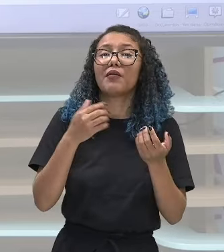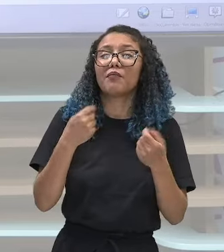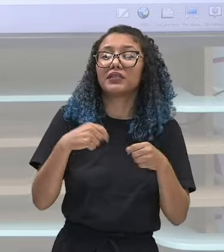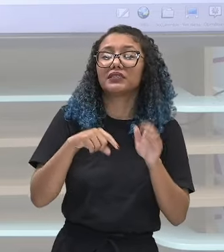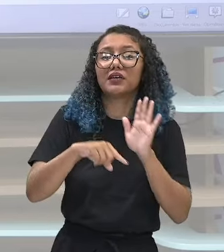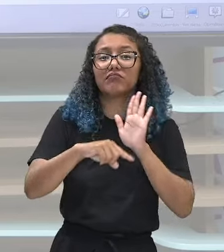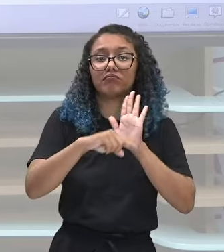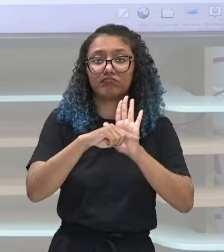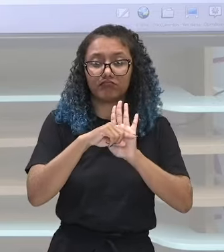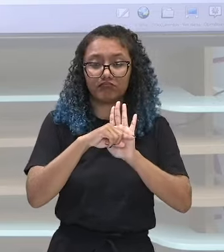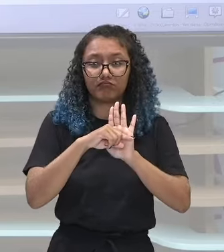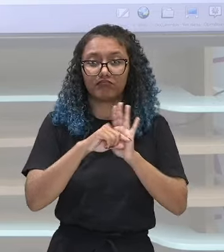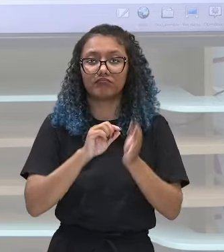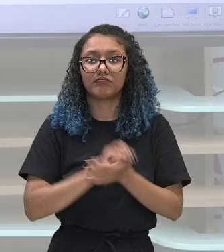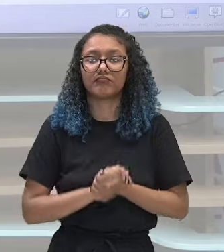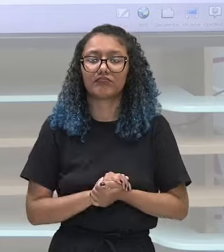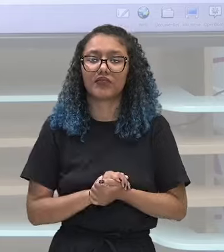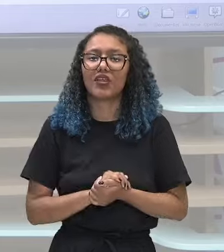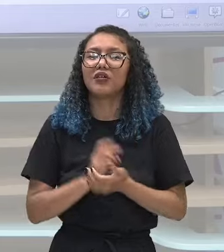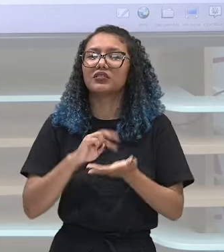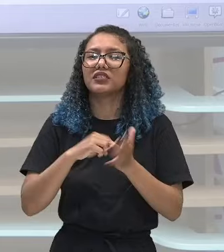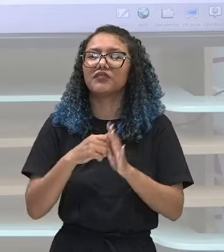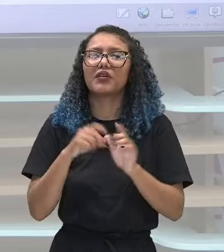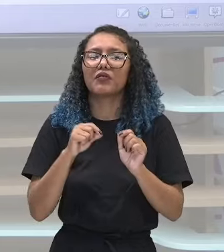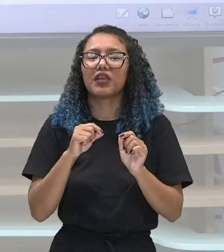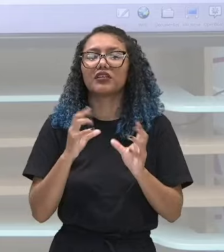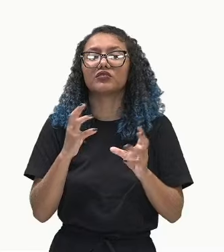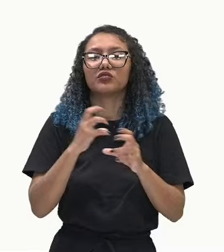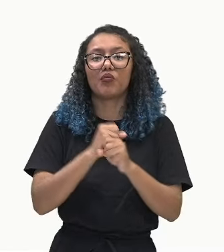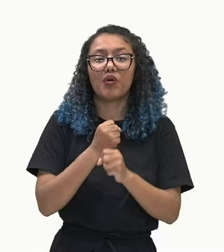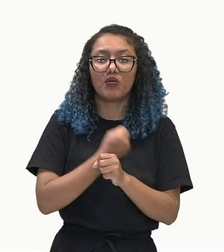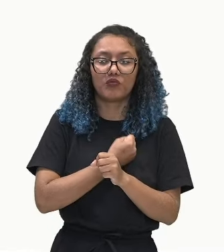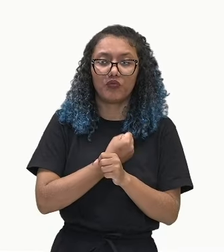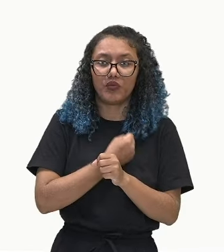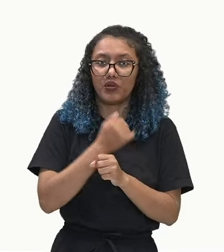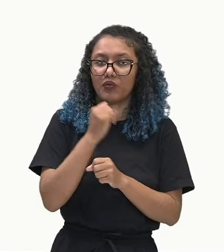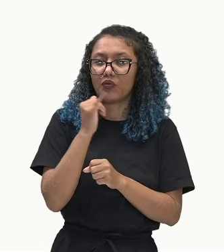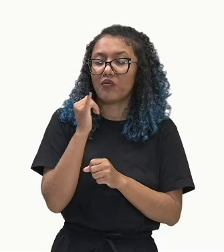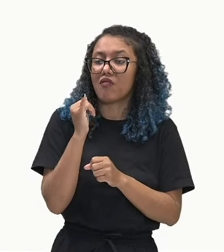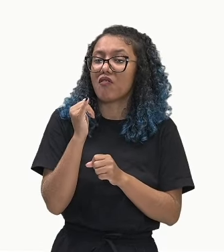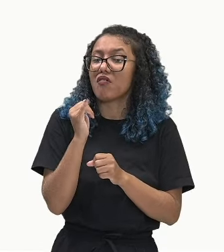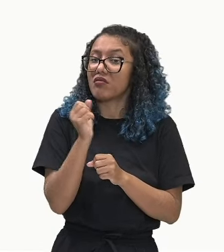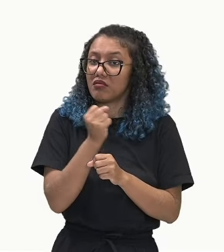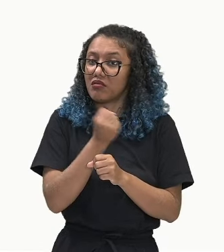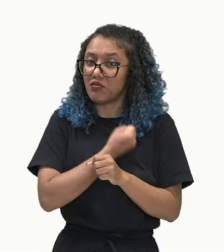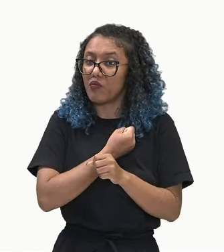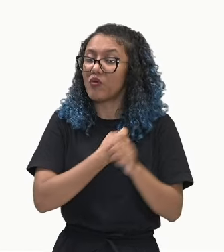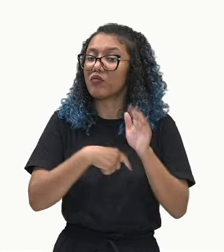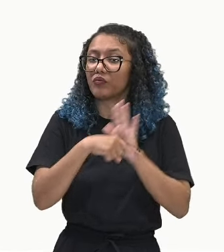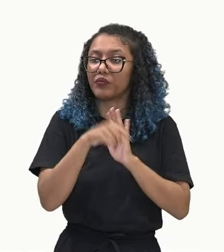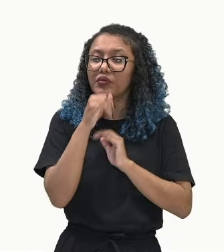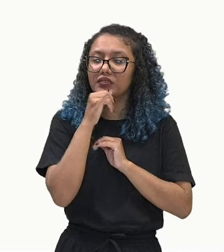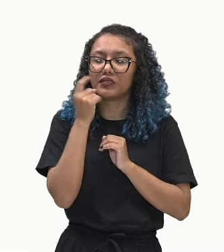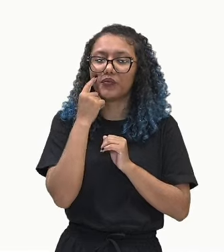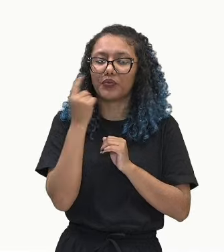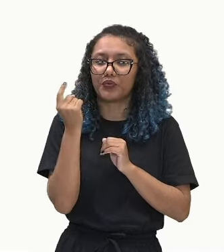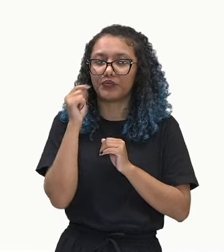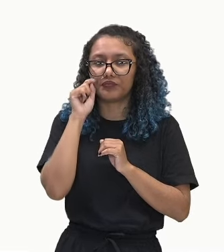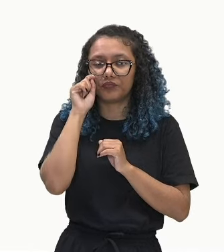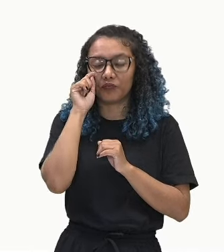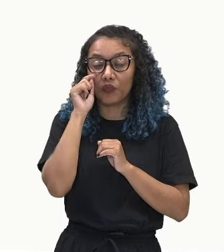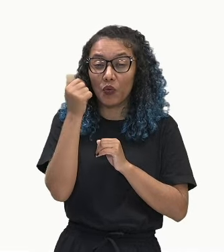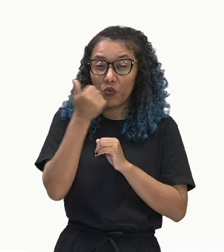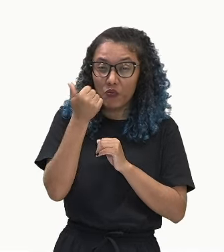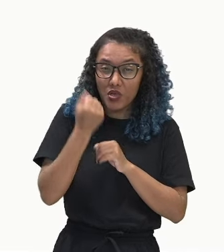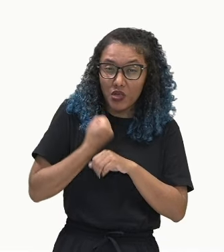subtrair é somar um número negativo. Vejam aqui o nosso exemplo. Olha só, o primeiro termo é 5.